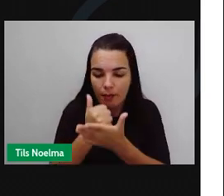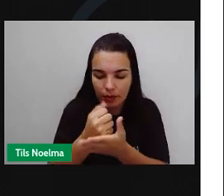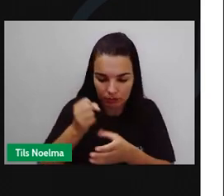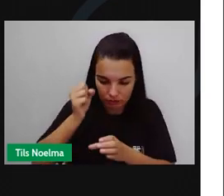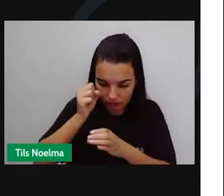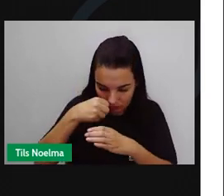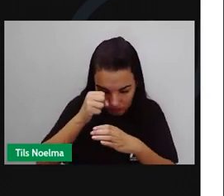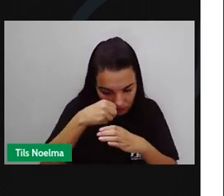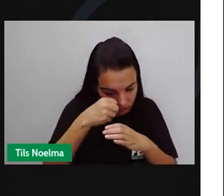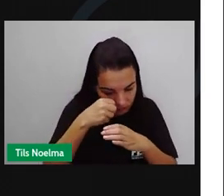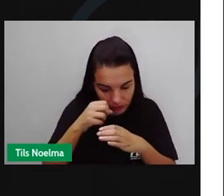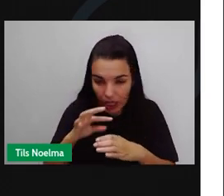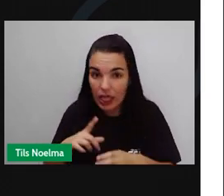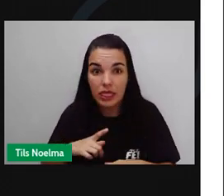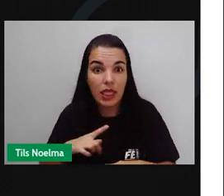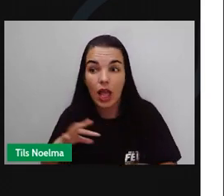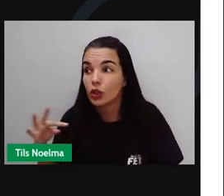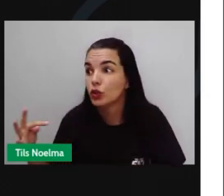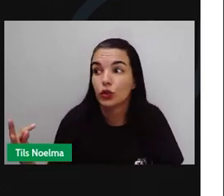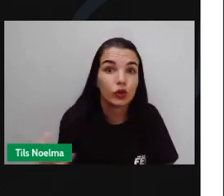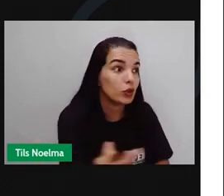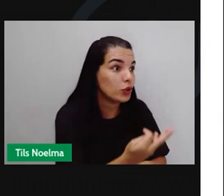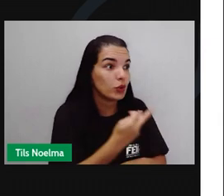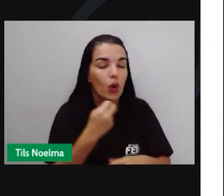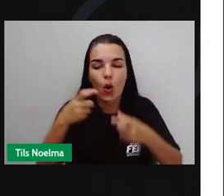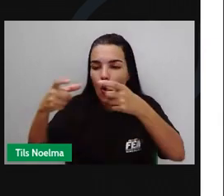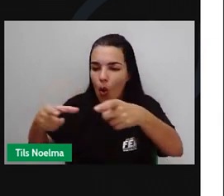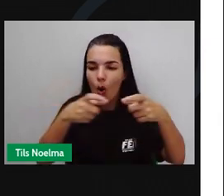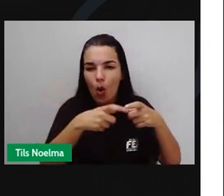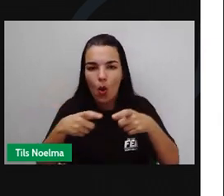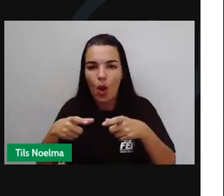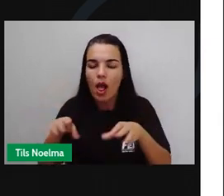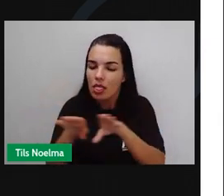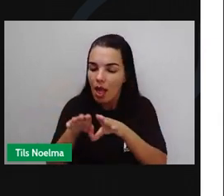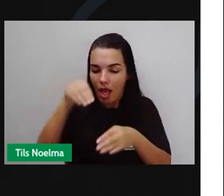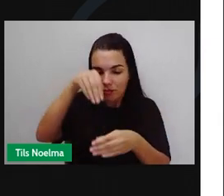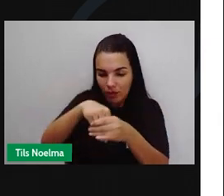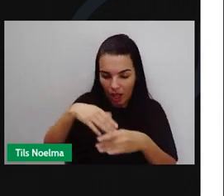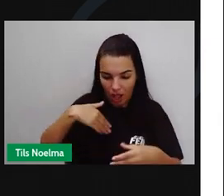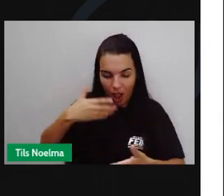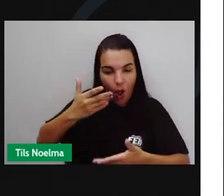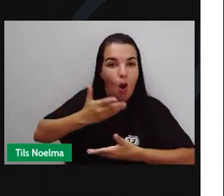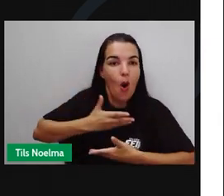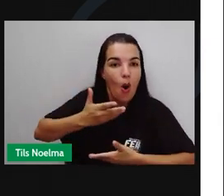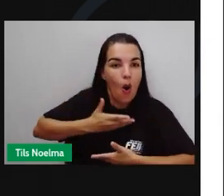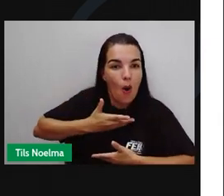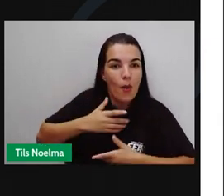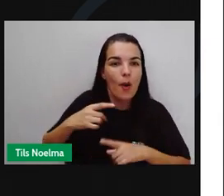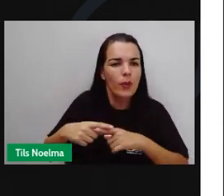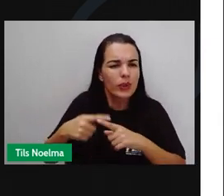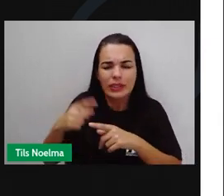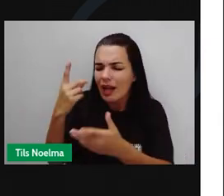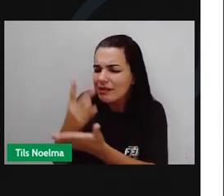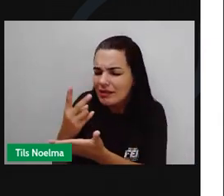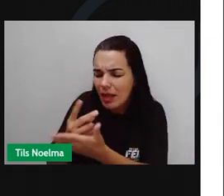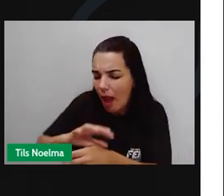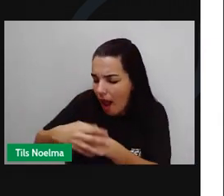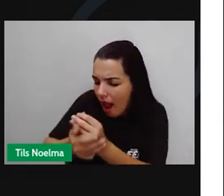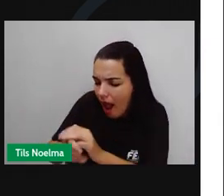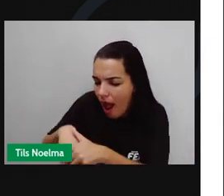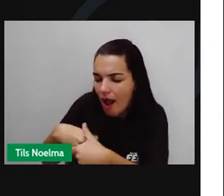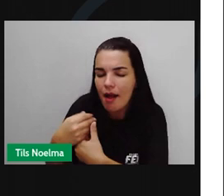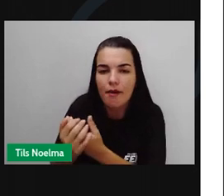estão por todos os lugares, inclusive dentro do nosso corpo. Por causa deles é que devemos lavar as mãos e os alimentos.